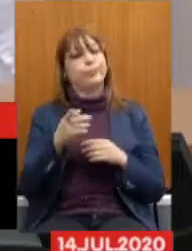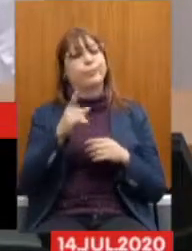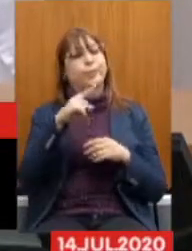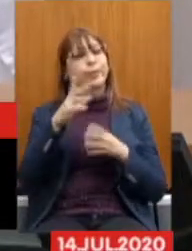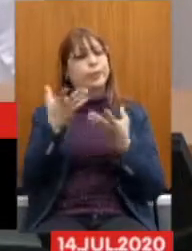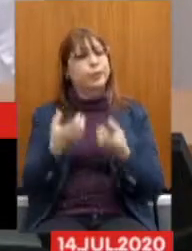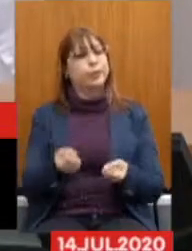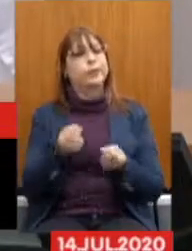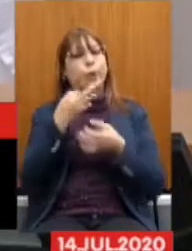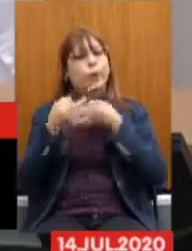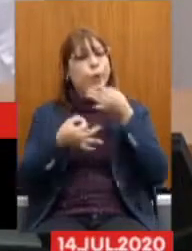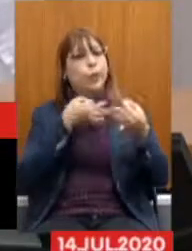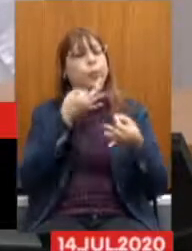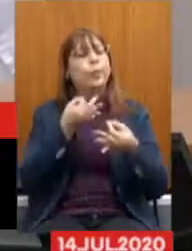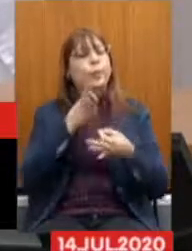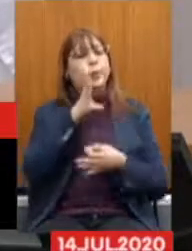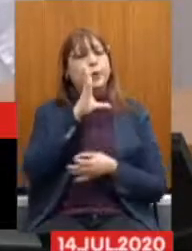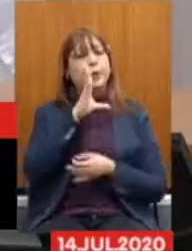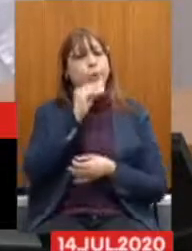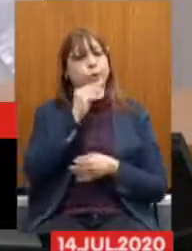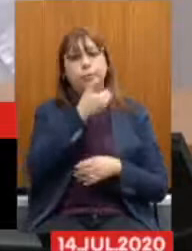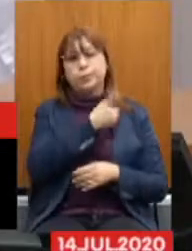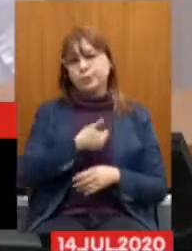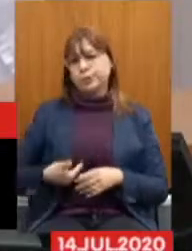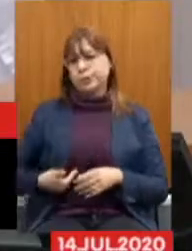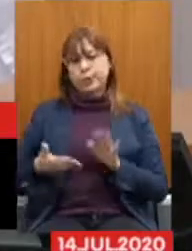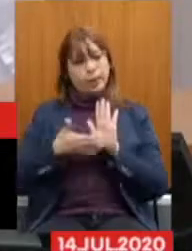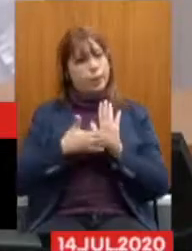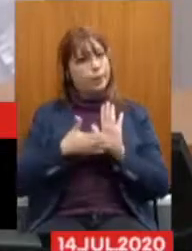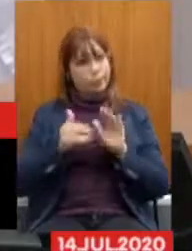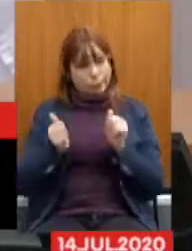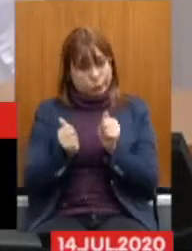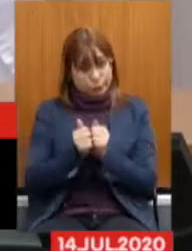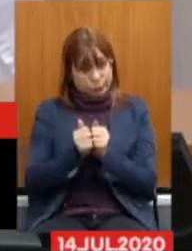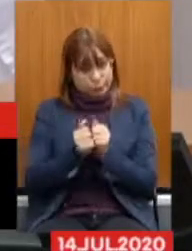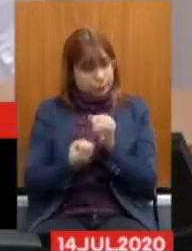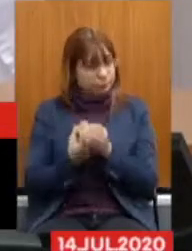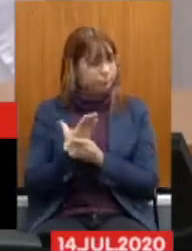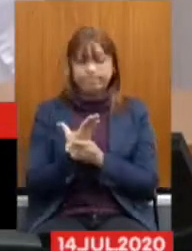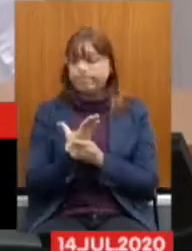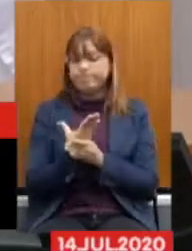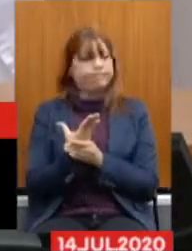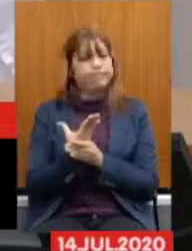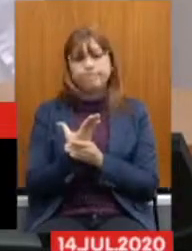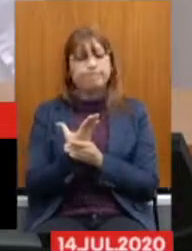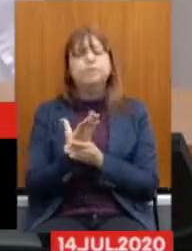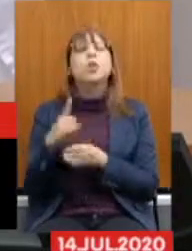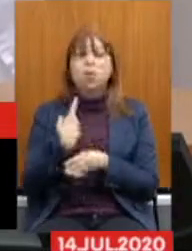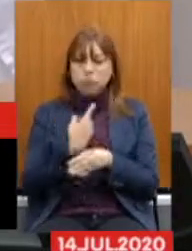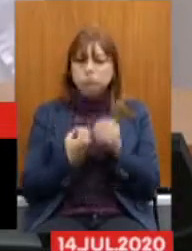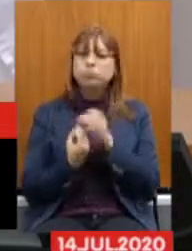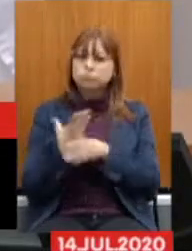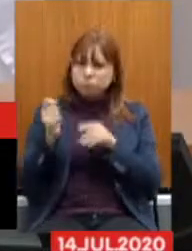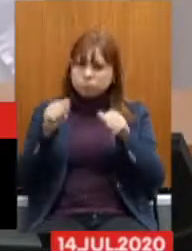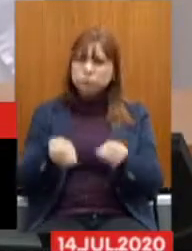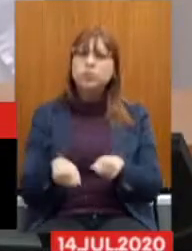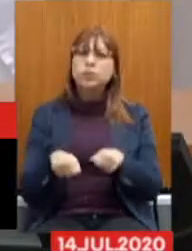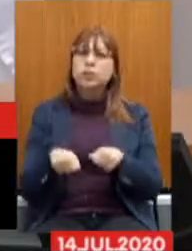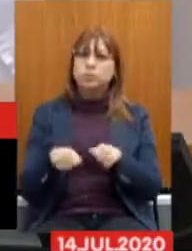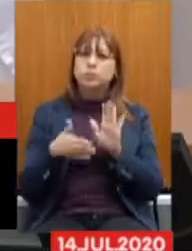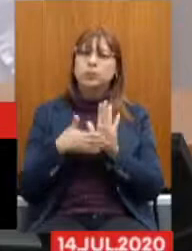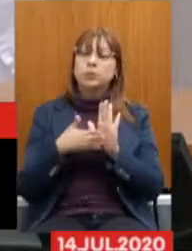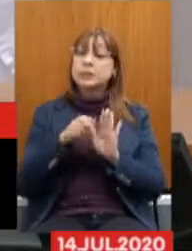Não considero Que essa proposta Está sendo construída Conjuntamente Nós teríamos condição De construir E teremos